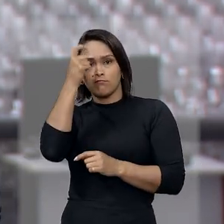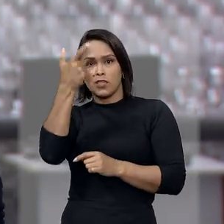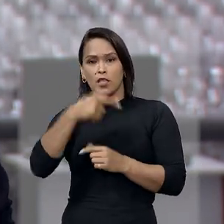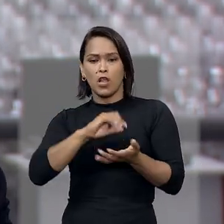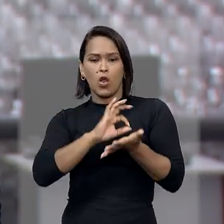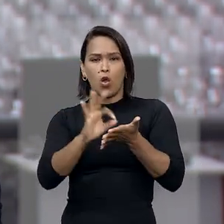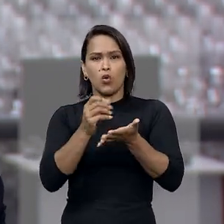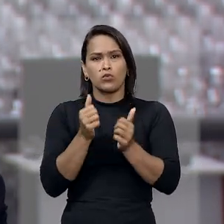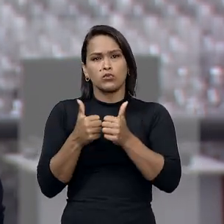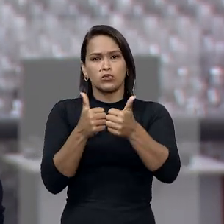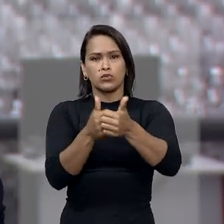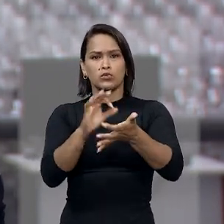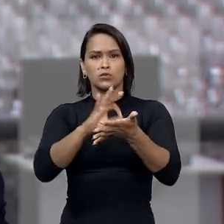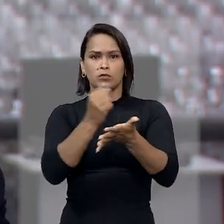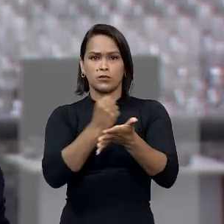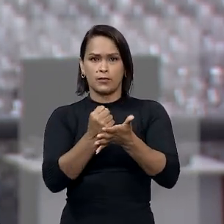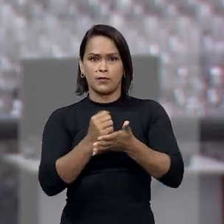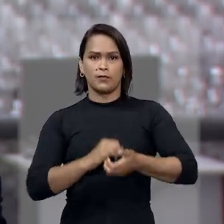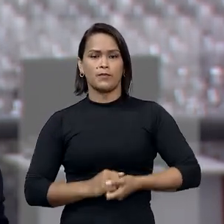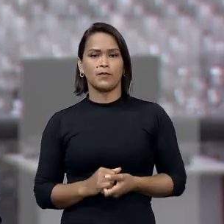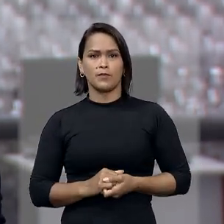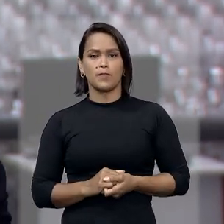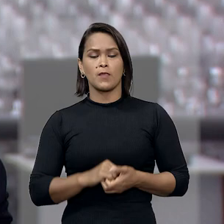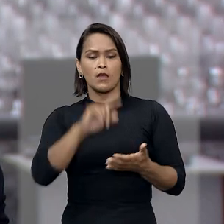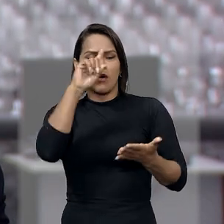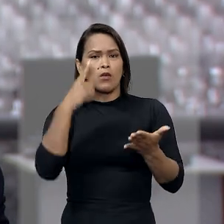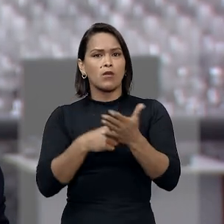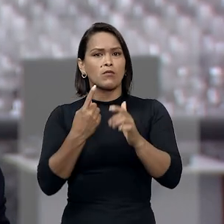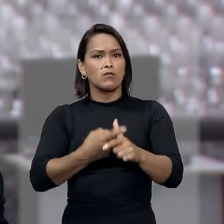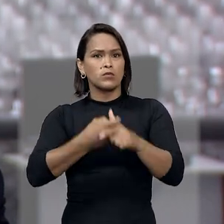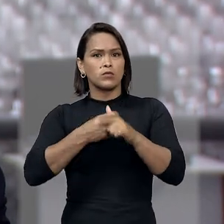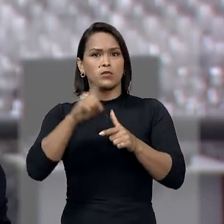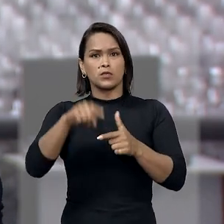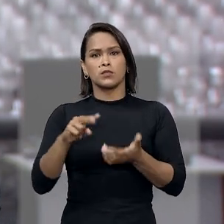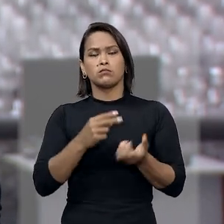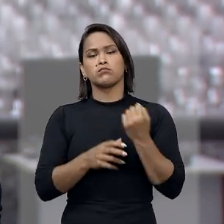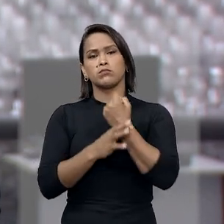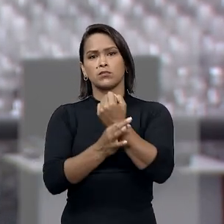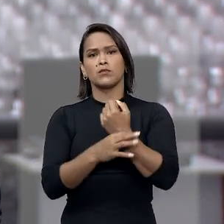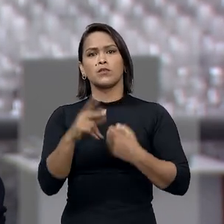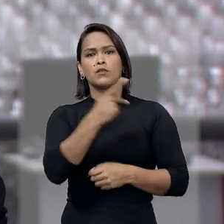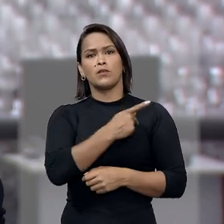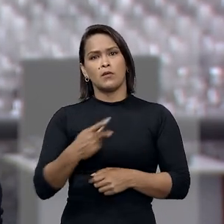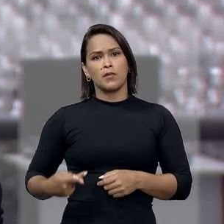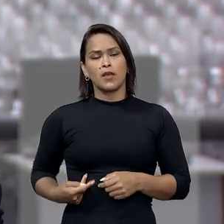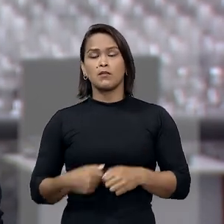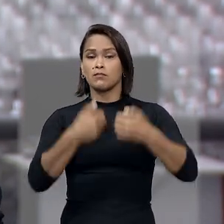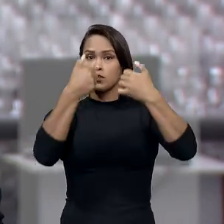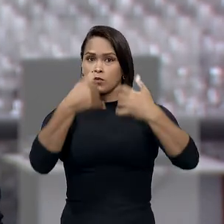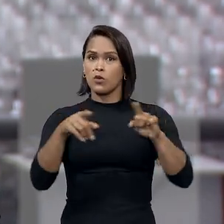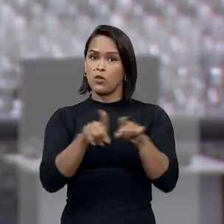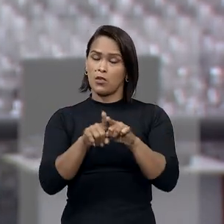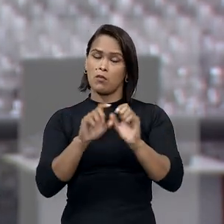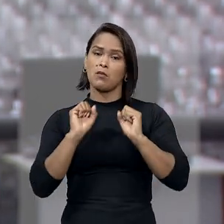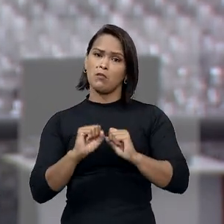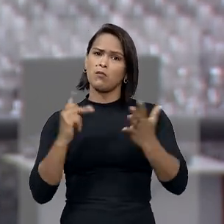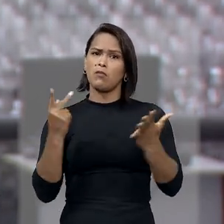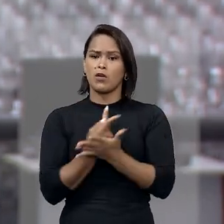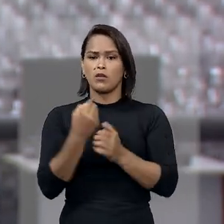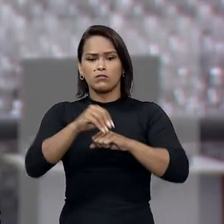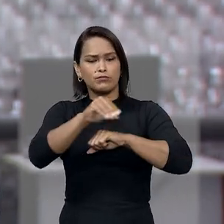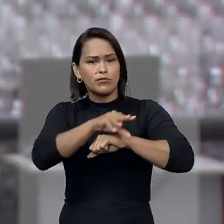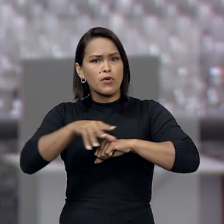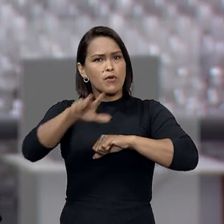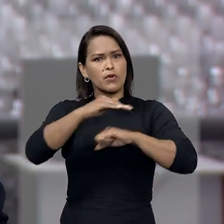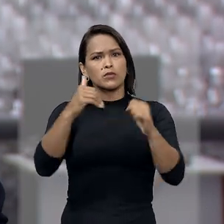condução das contratações. Ao deferir a suspensão de segurança, o presidente ainda alertou para o fato de que a divulgação